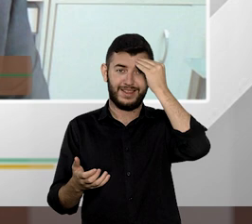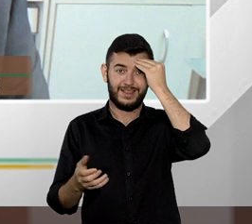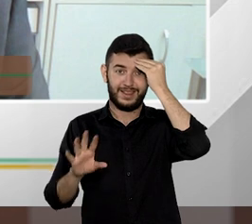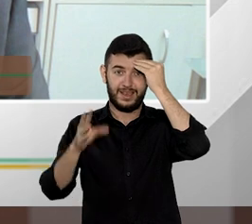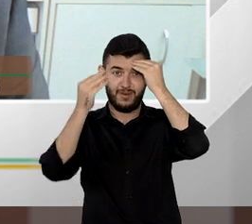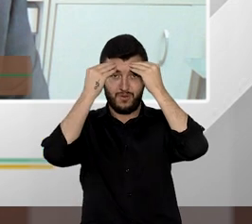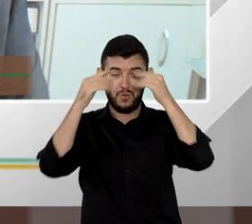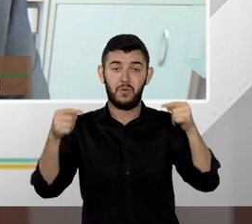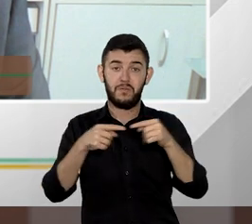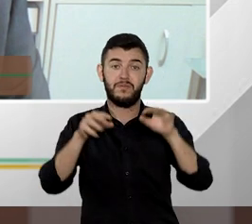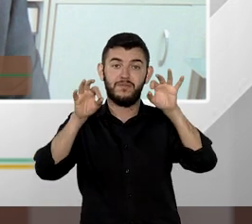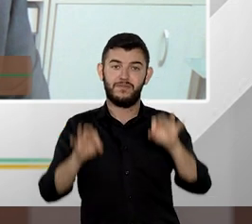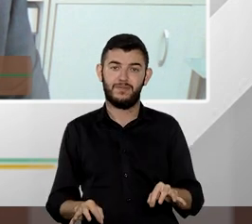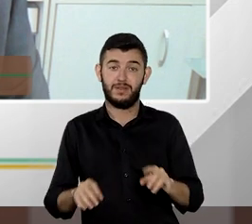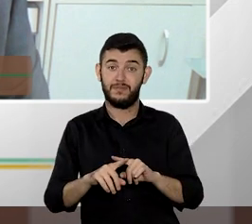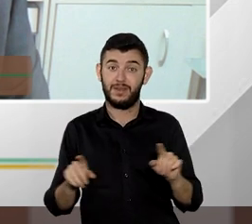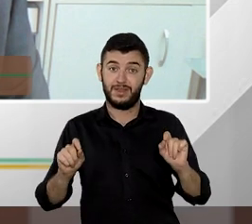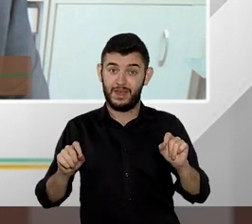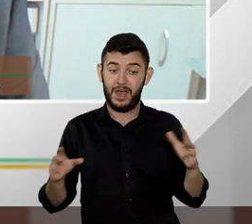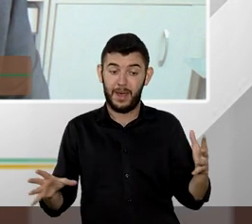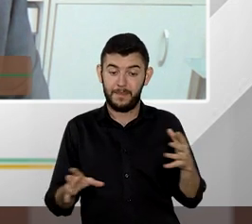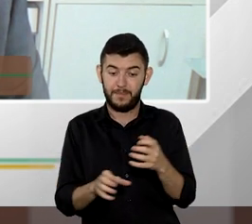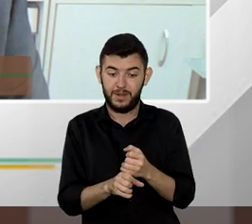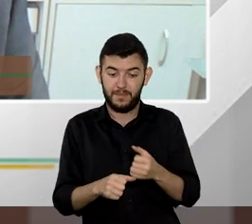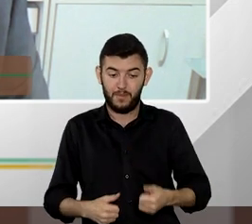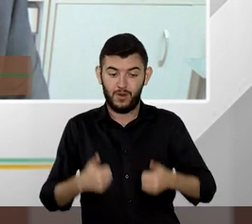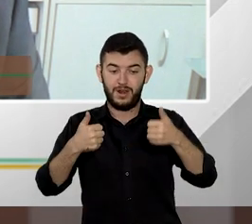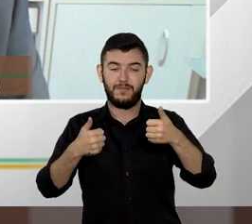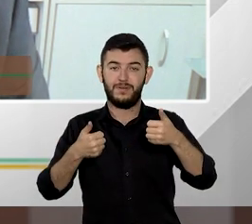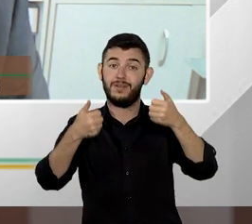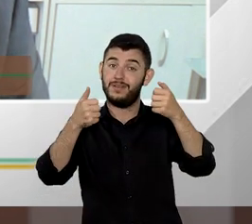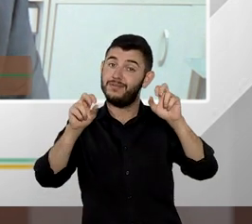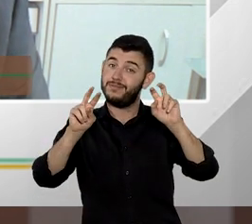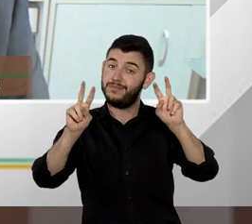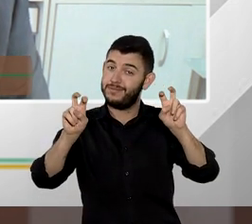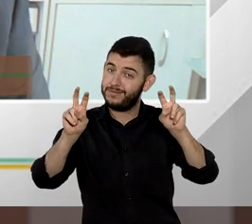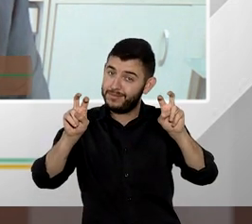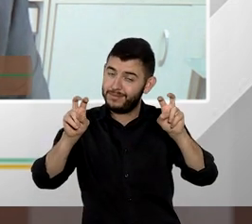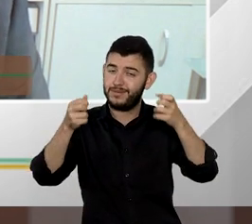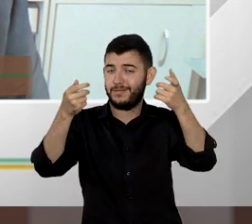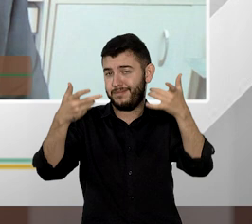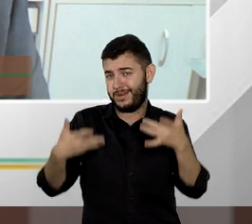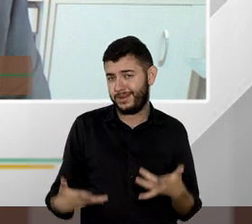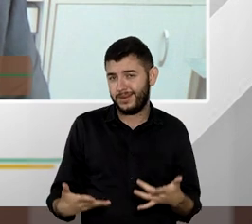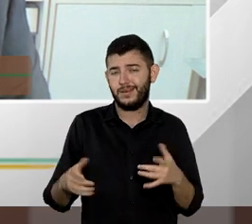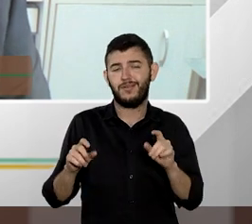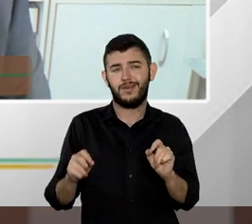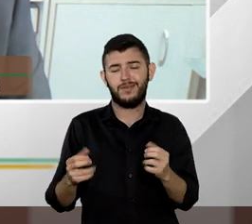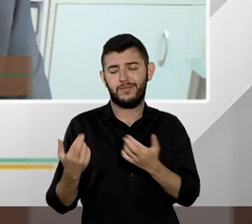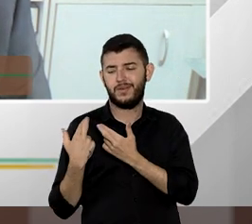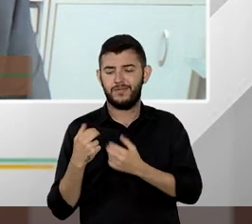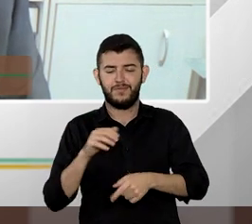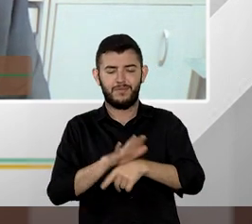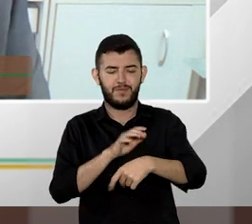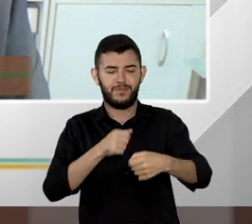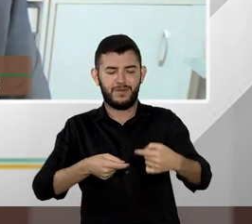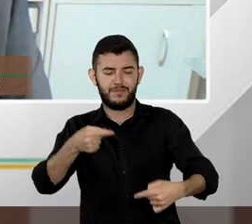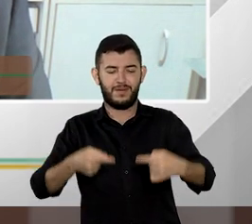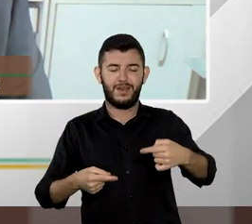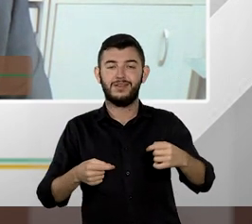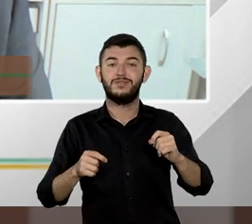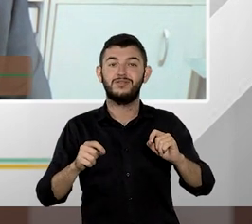entre aspas a gente falou que isso decorre do debate político do Congresso Nacional